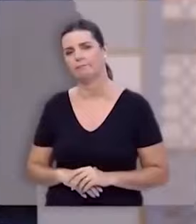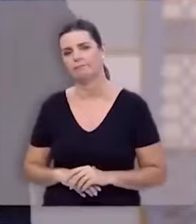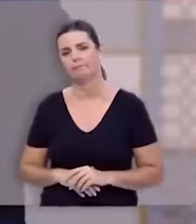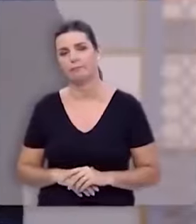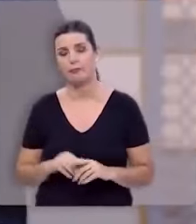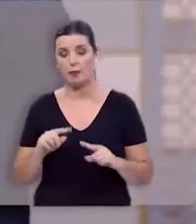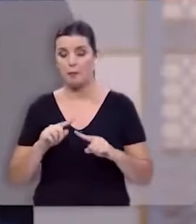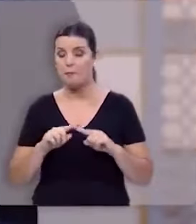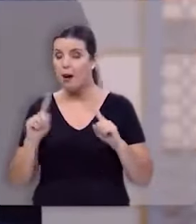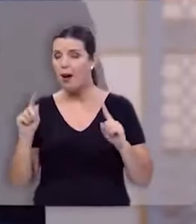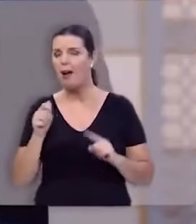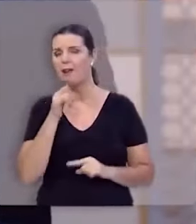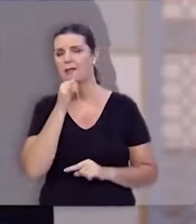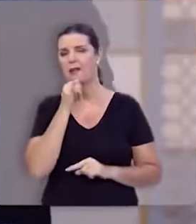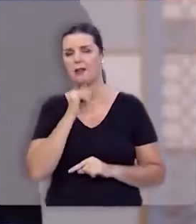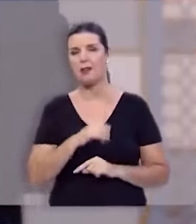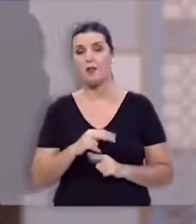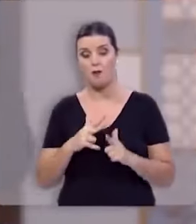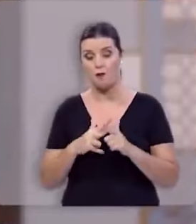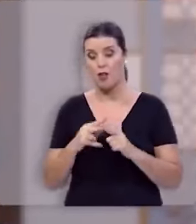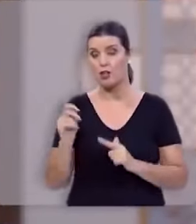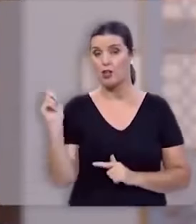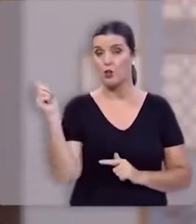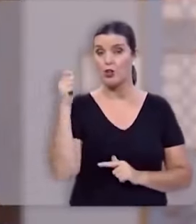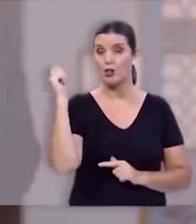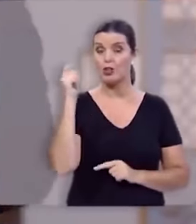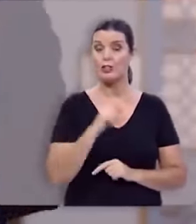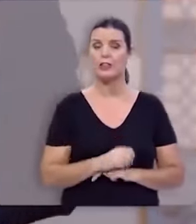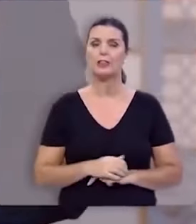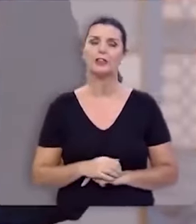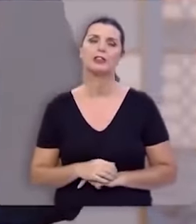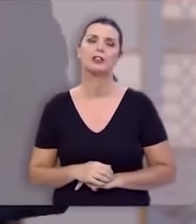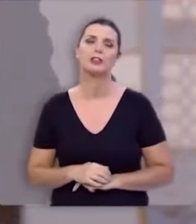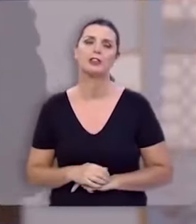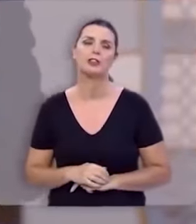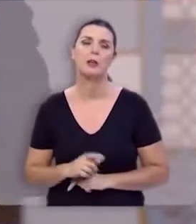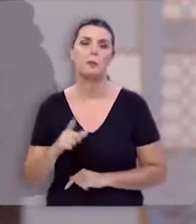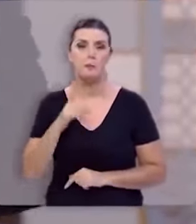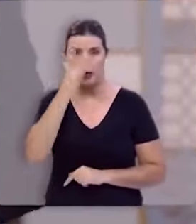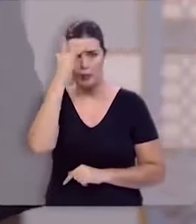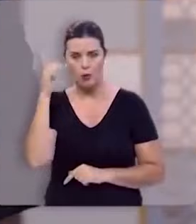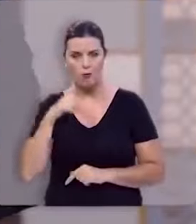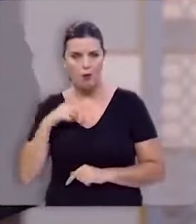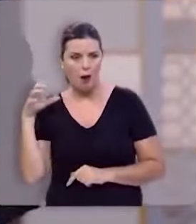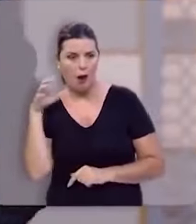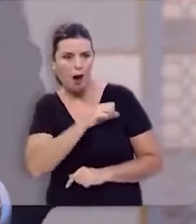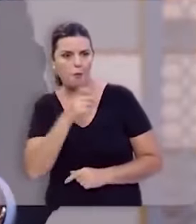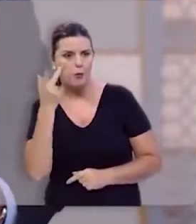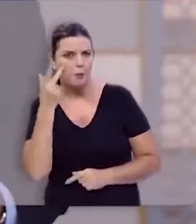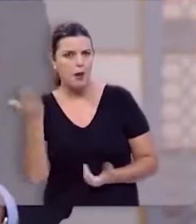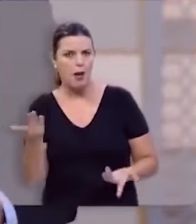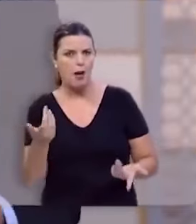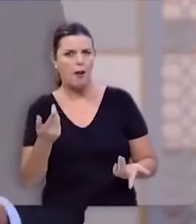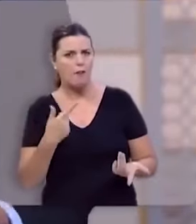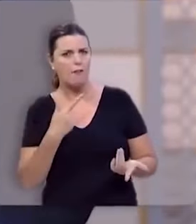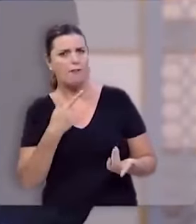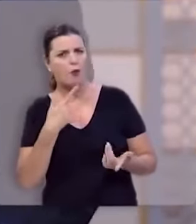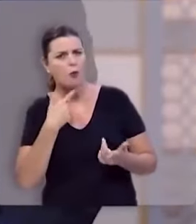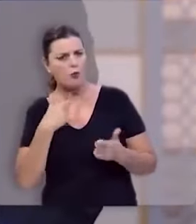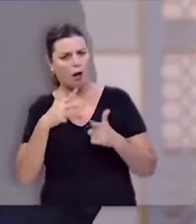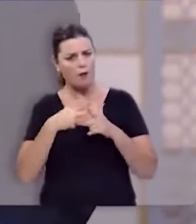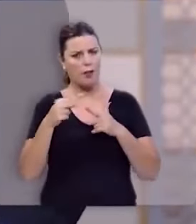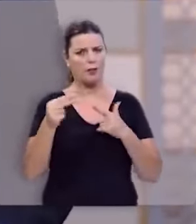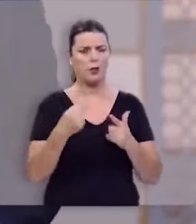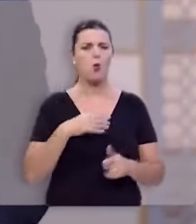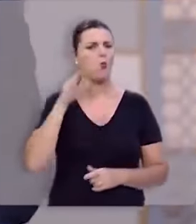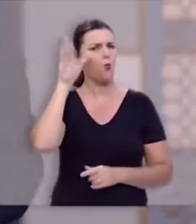mas ainda um vencedor de gigantes é aquele que tem pressa para vencer é curioso que